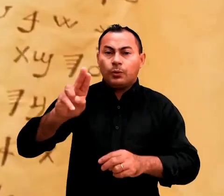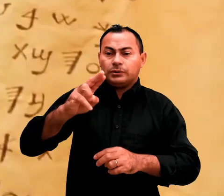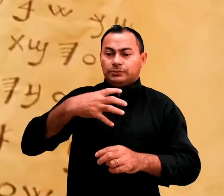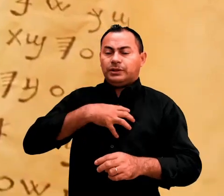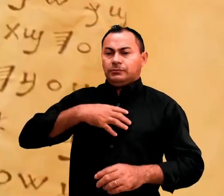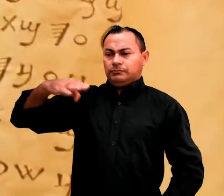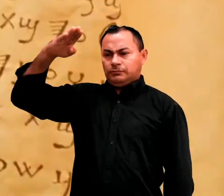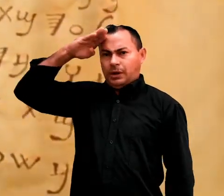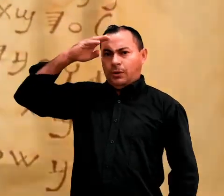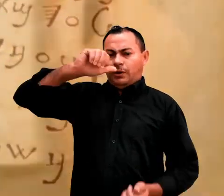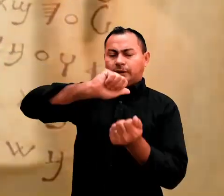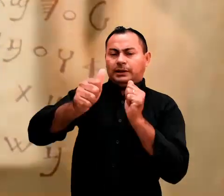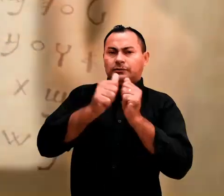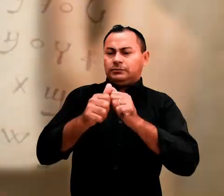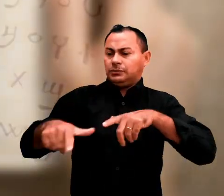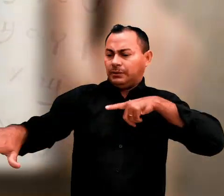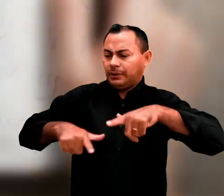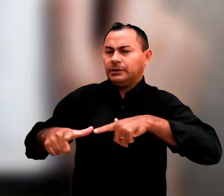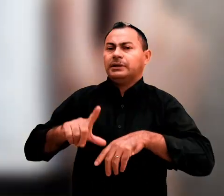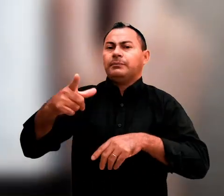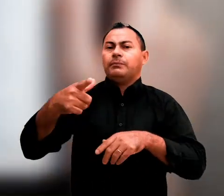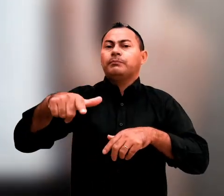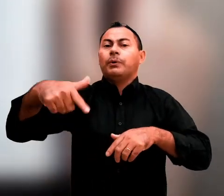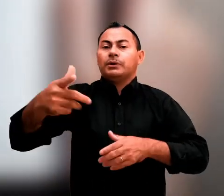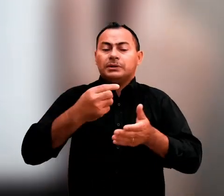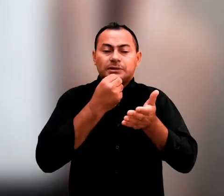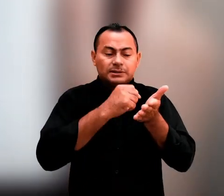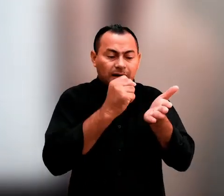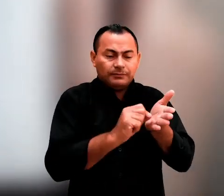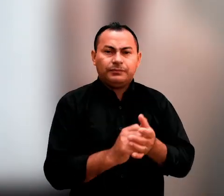soldado, de um atleta e de um lavrador e depois escreve.